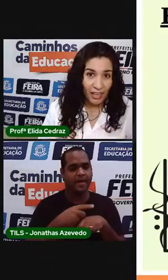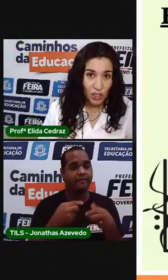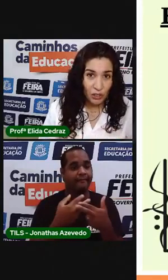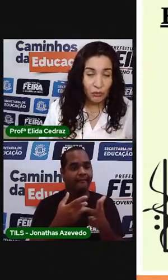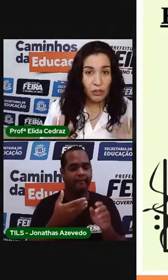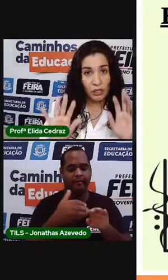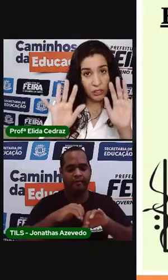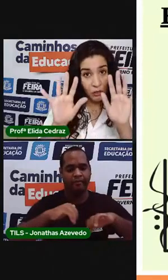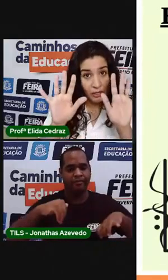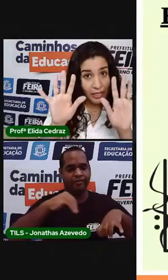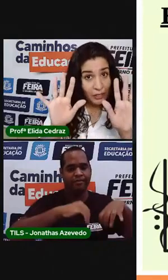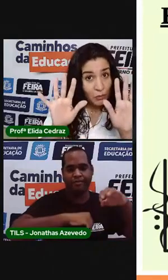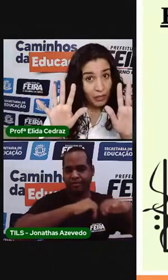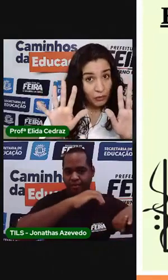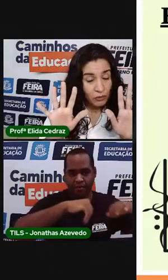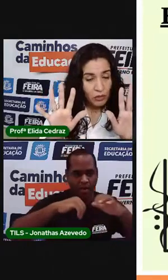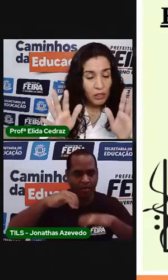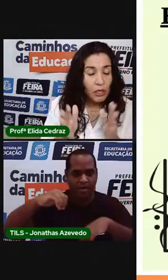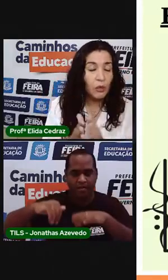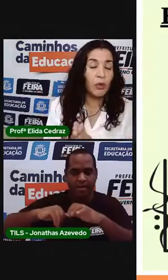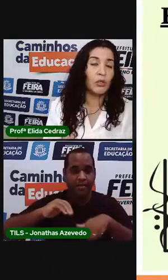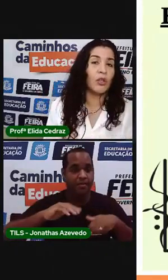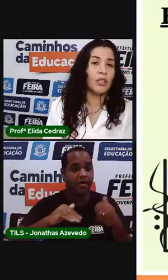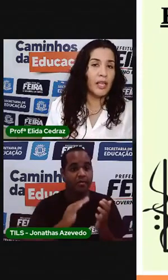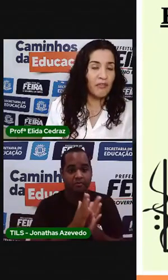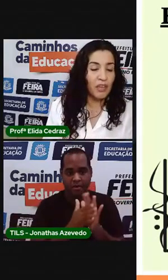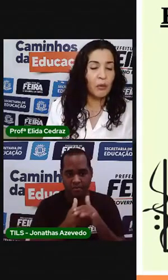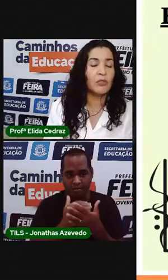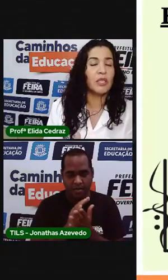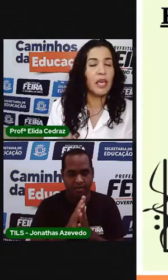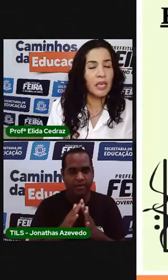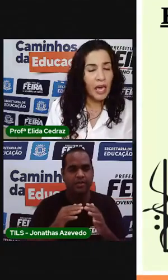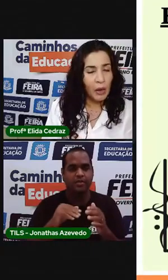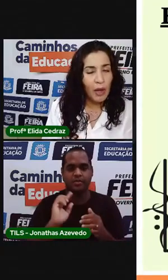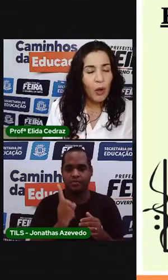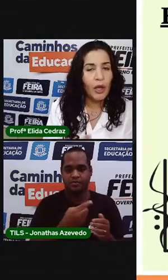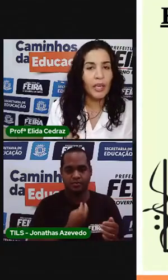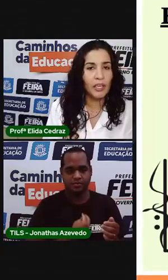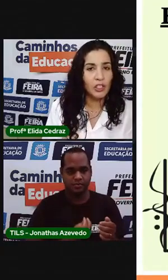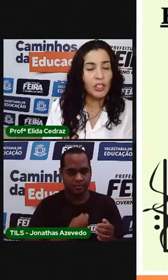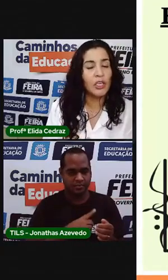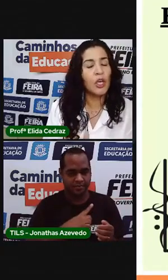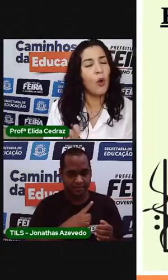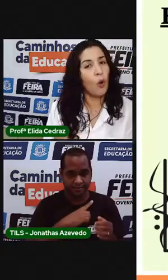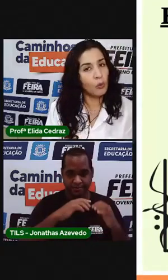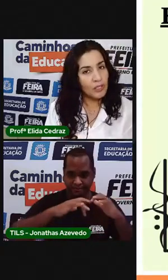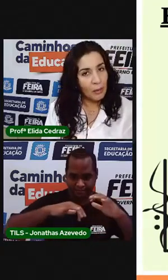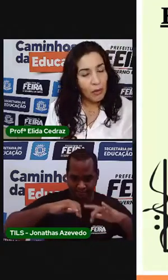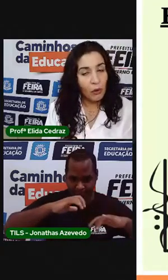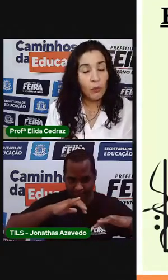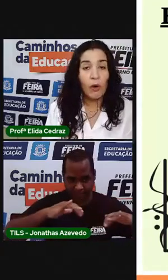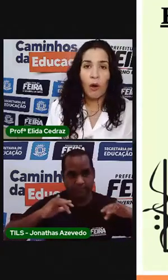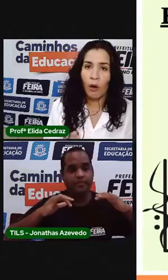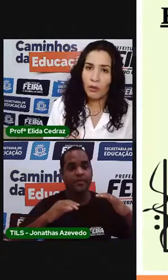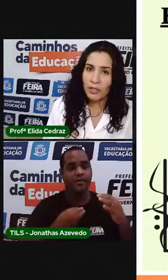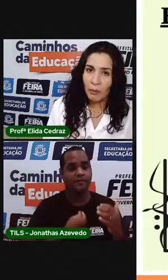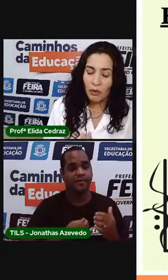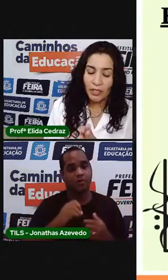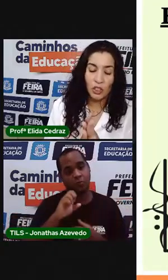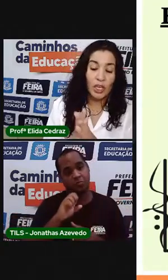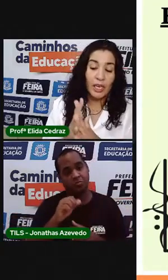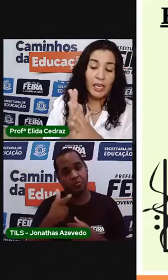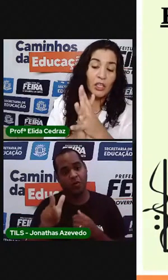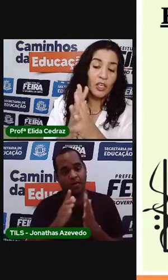afastam das nossas mãos quando nós lavamos em água corrente com o sabão ou